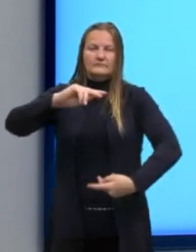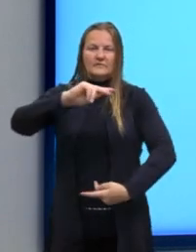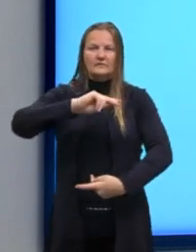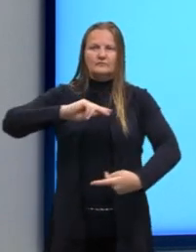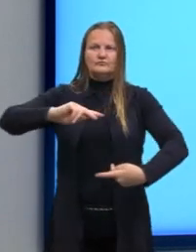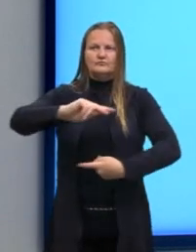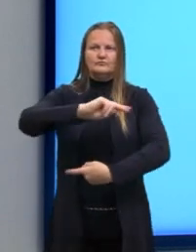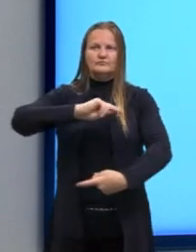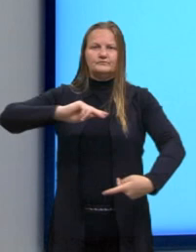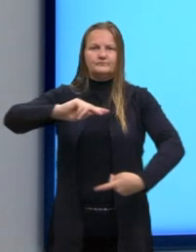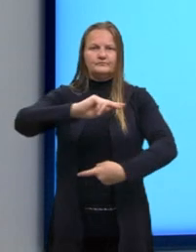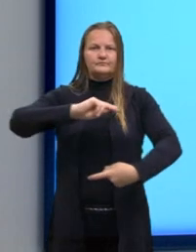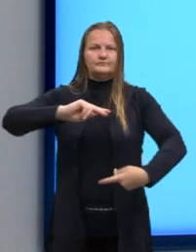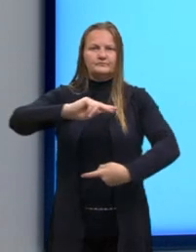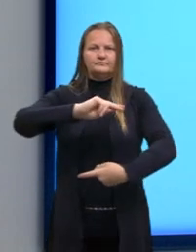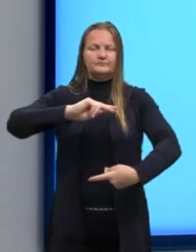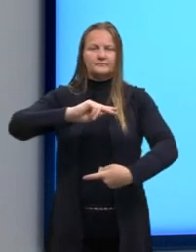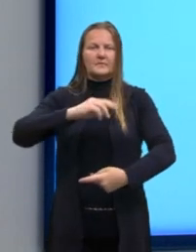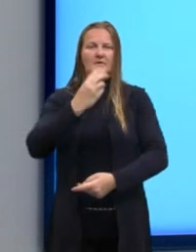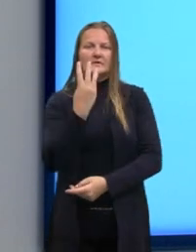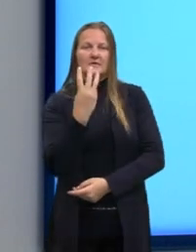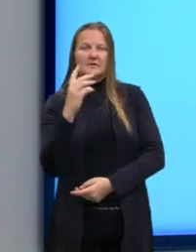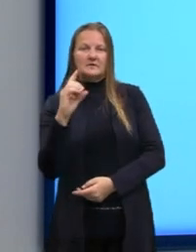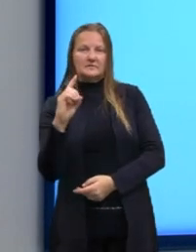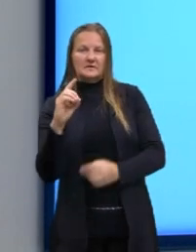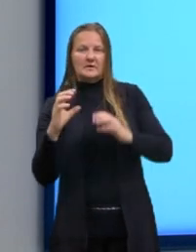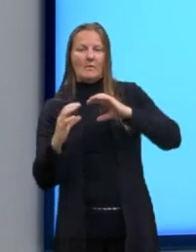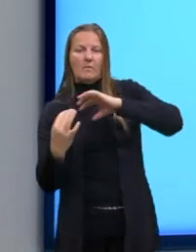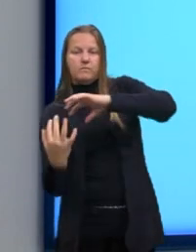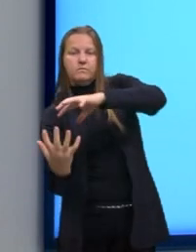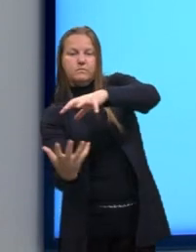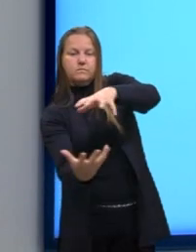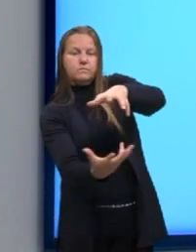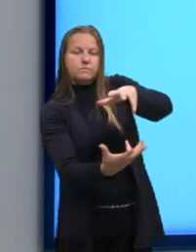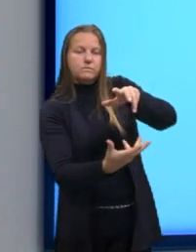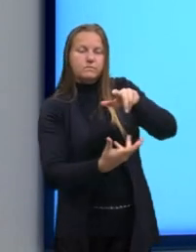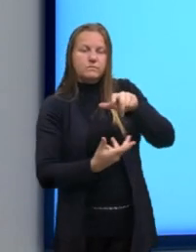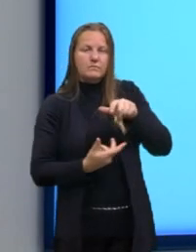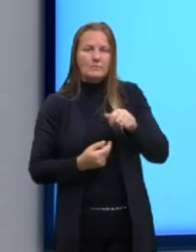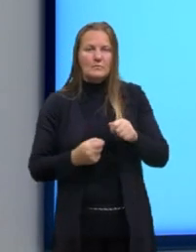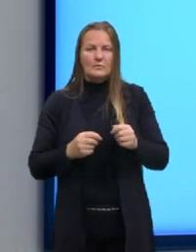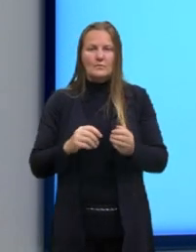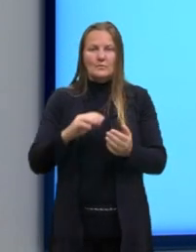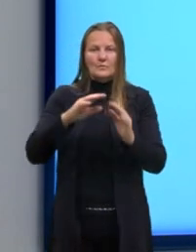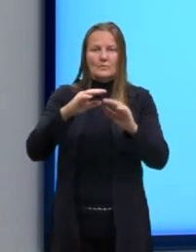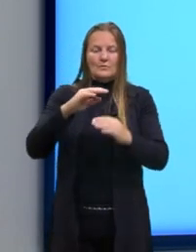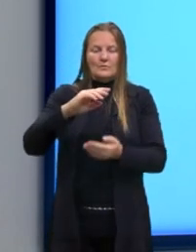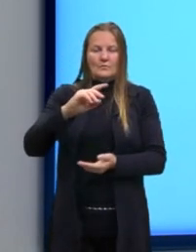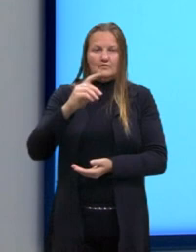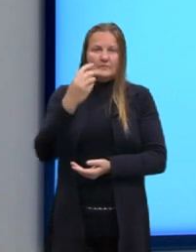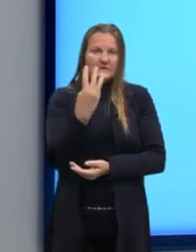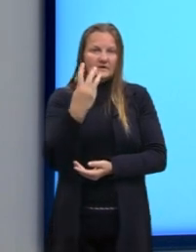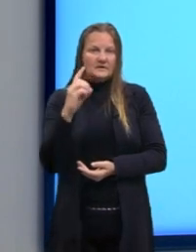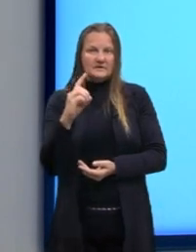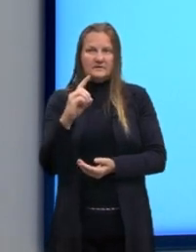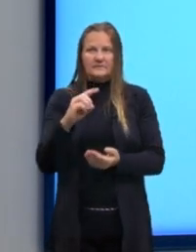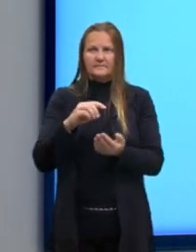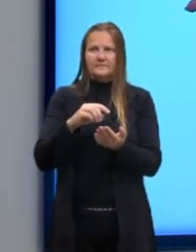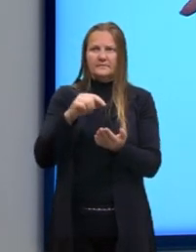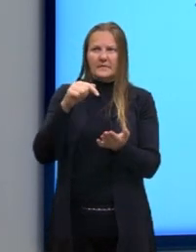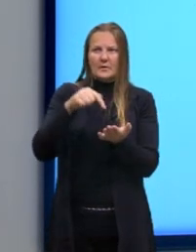esfera em um plano tridimensional, nós temos que a origem do plano, ou aquele pontinho, né,